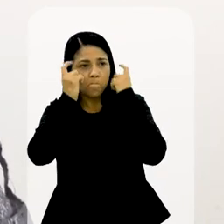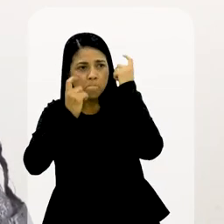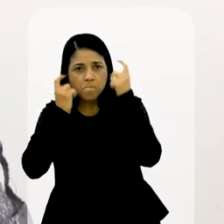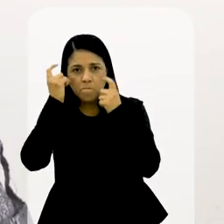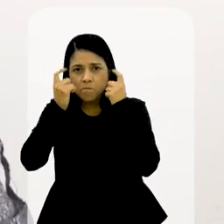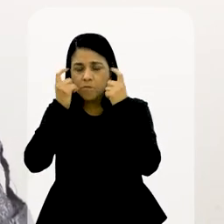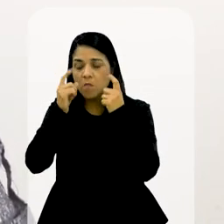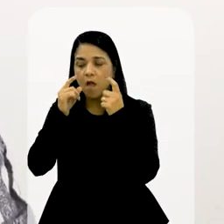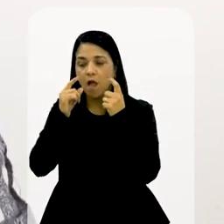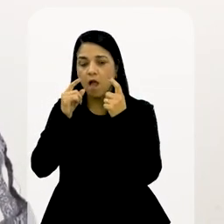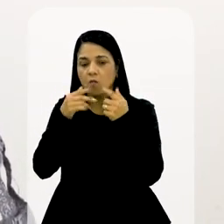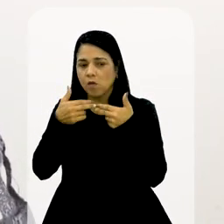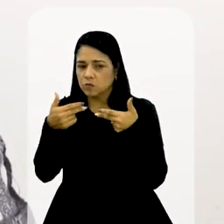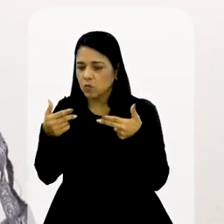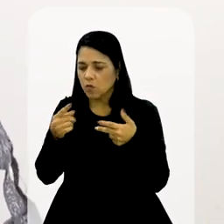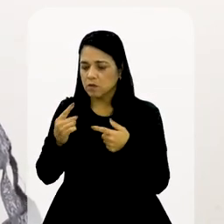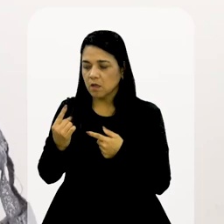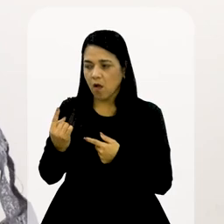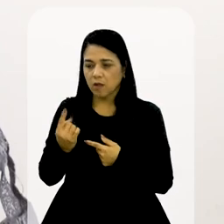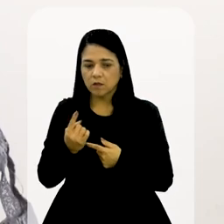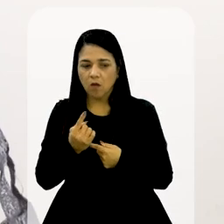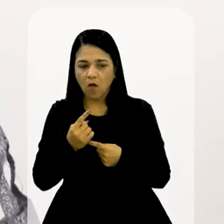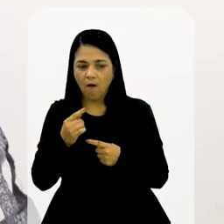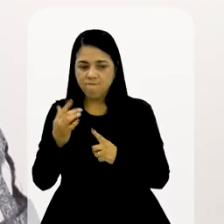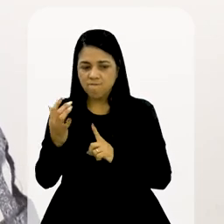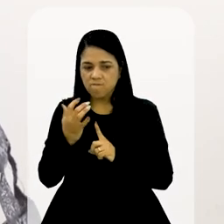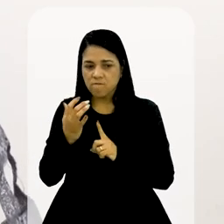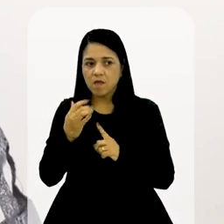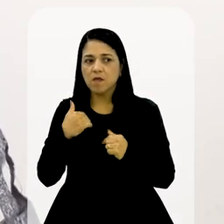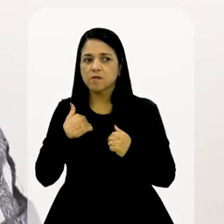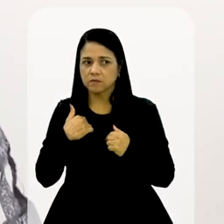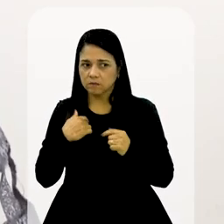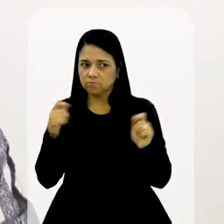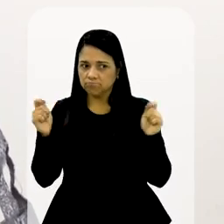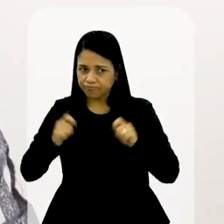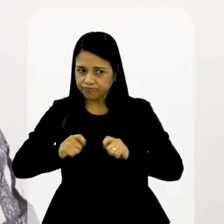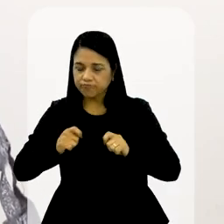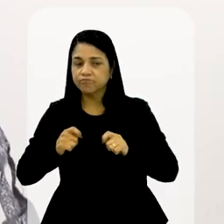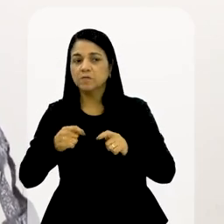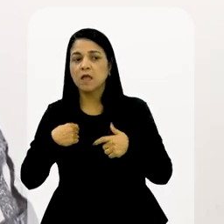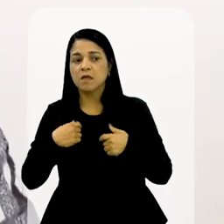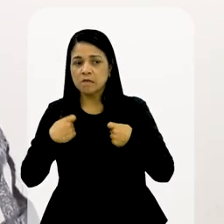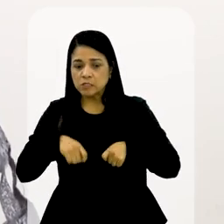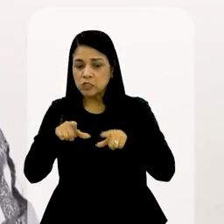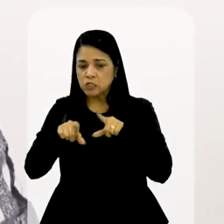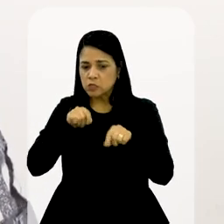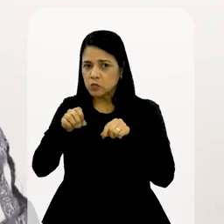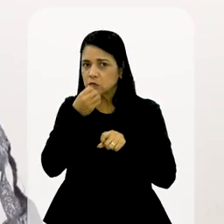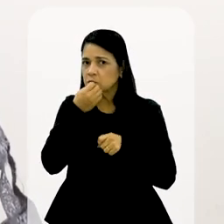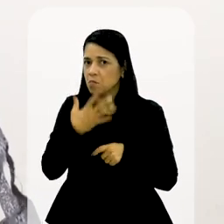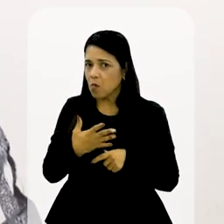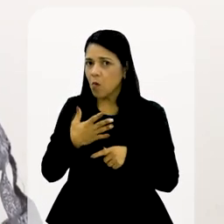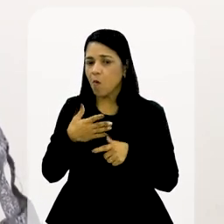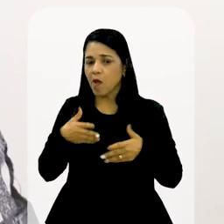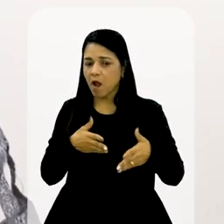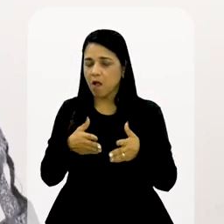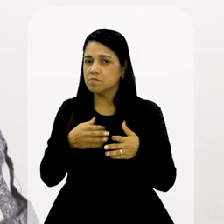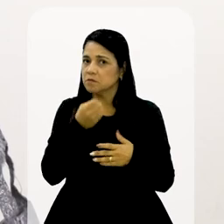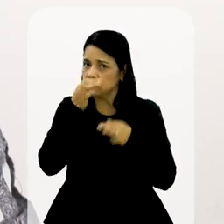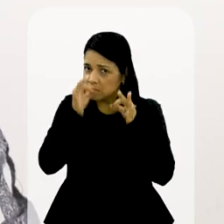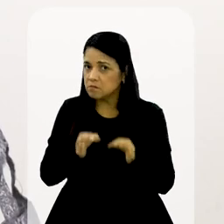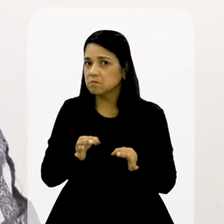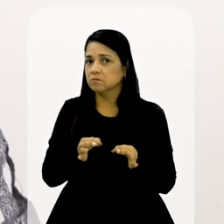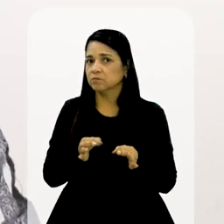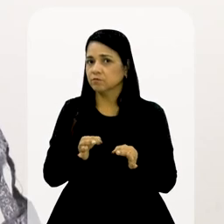preocupar com o que está ao redor. Porque tudo afeta o teu meio. Então, você tem que ter boas escolhas para ter bons